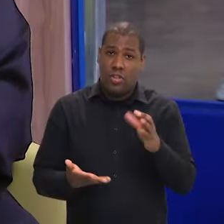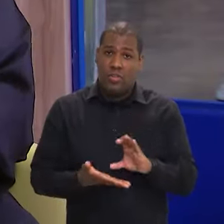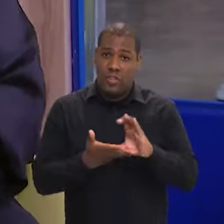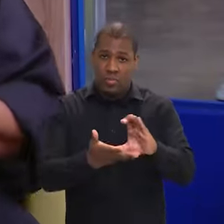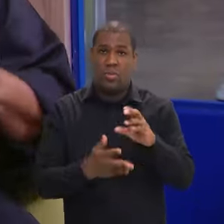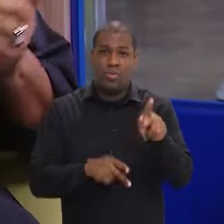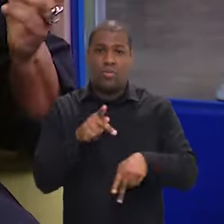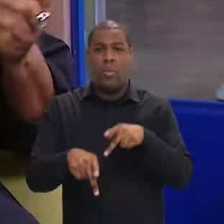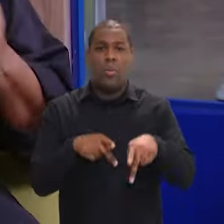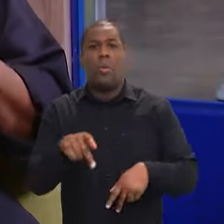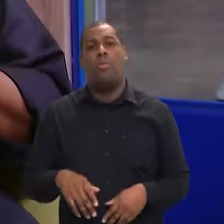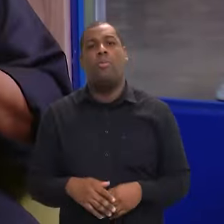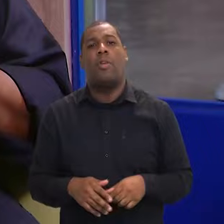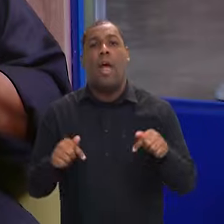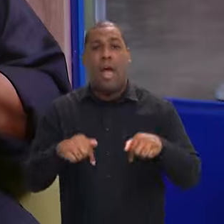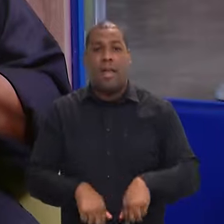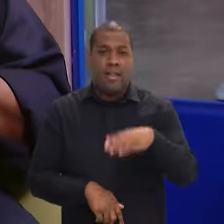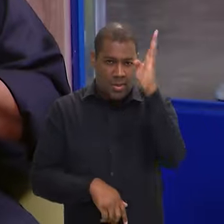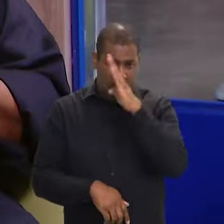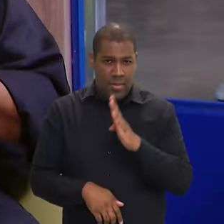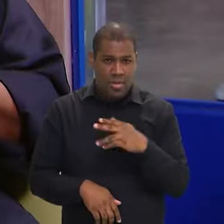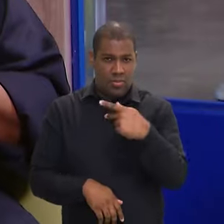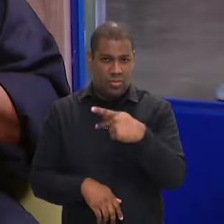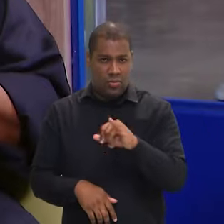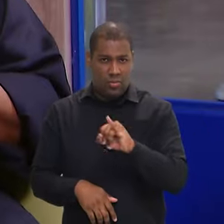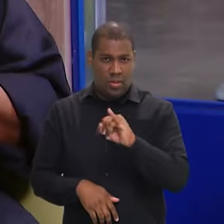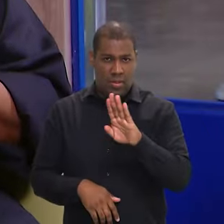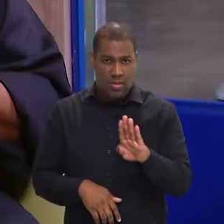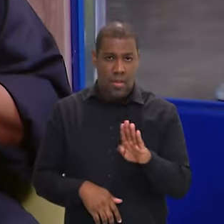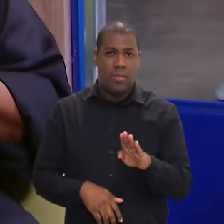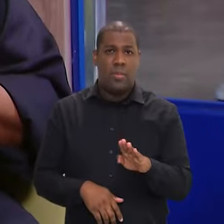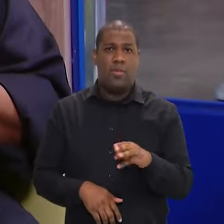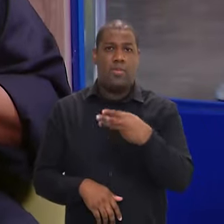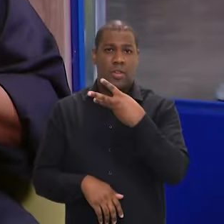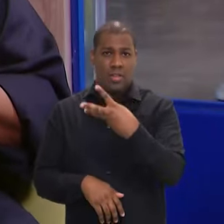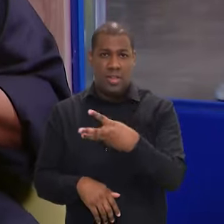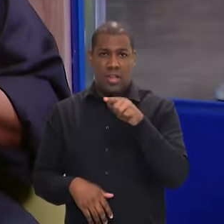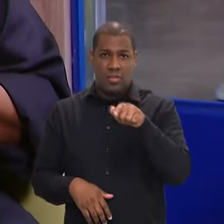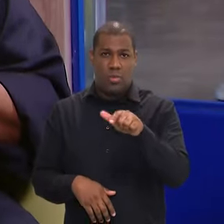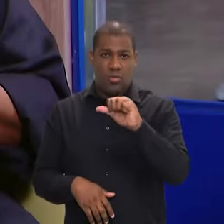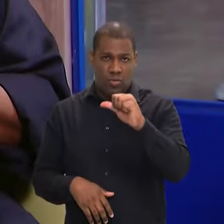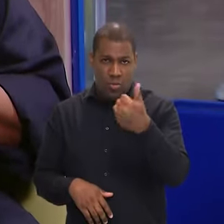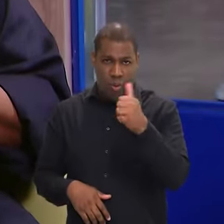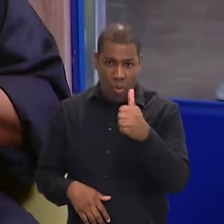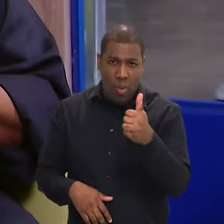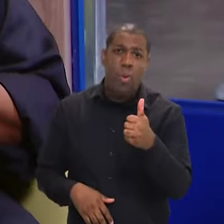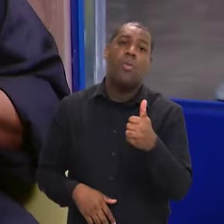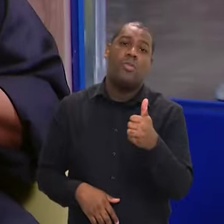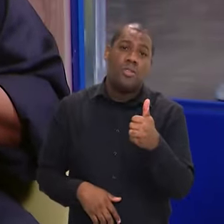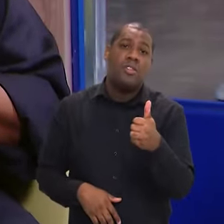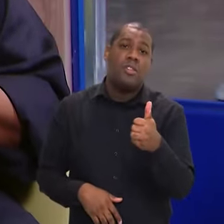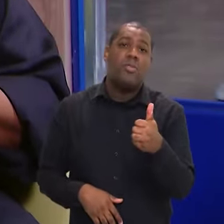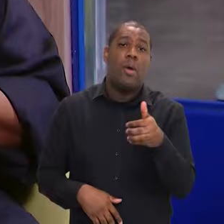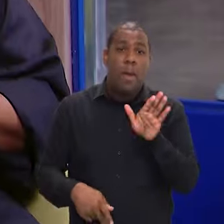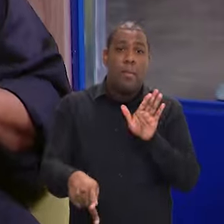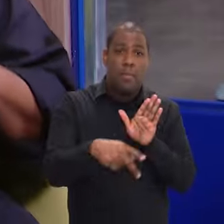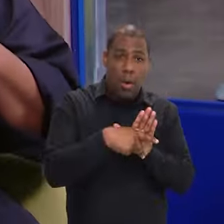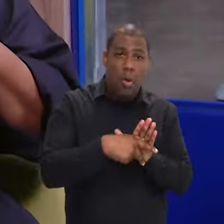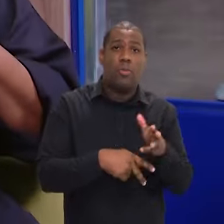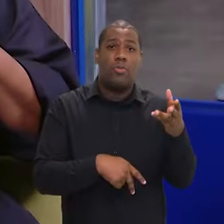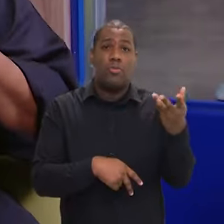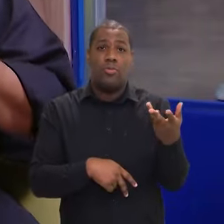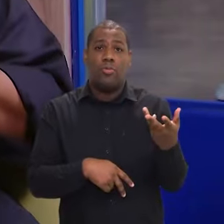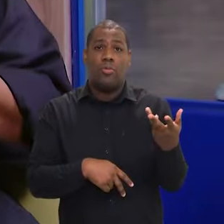o nosso PIB, segundo uma pesquisa levantada no ano passado, 13,11% do PIB nacional é gerado pelo setor cultural,